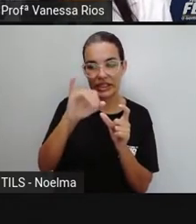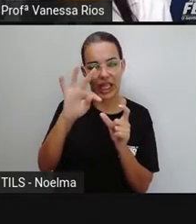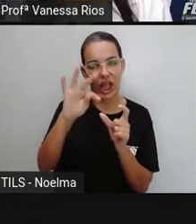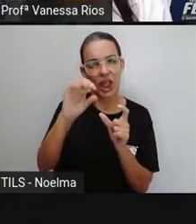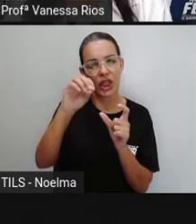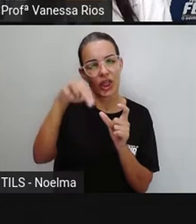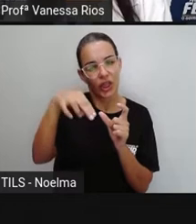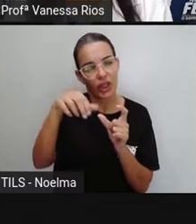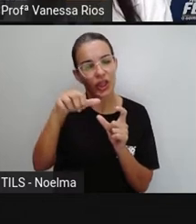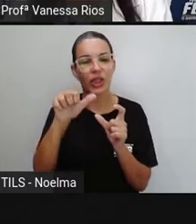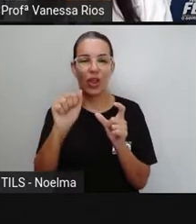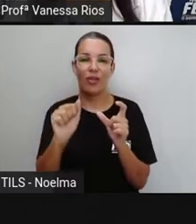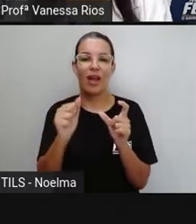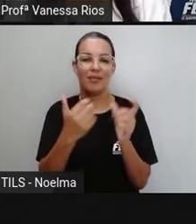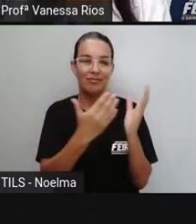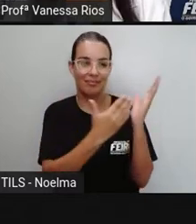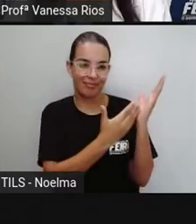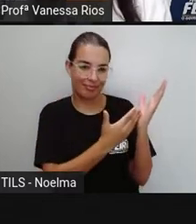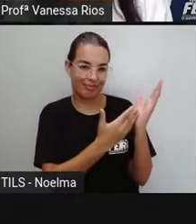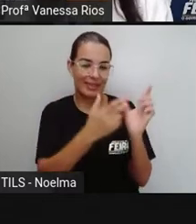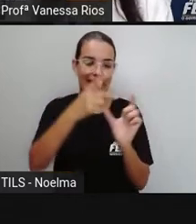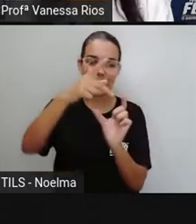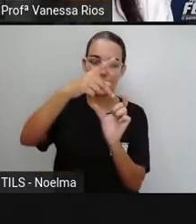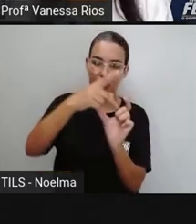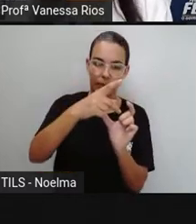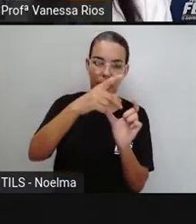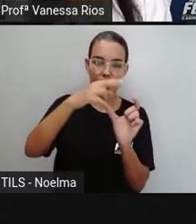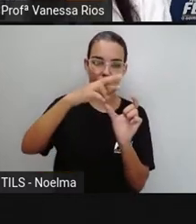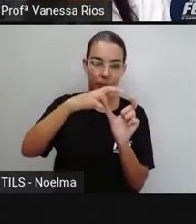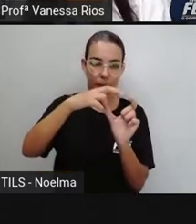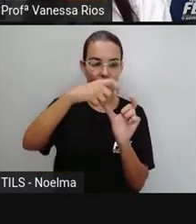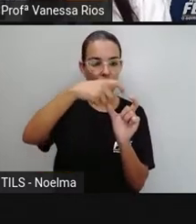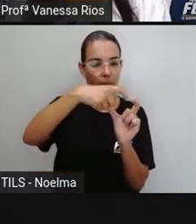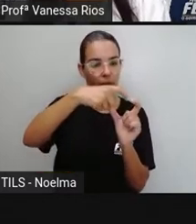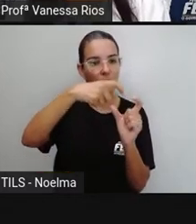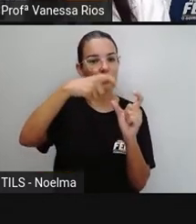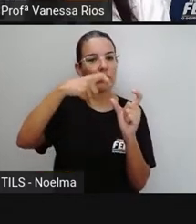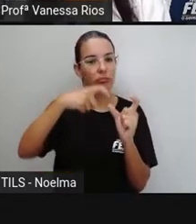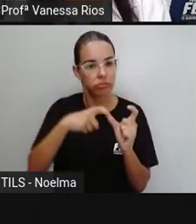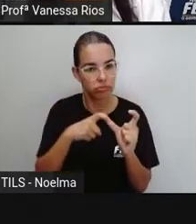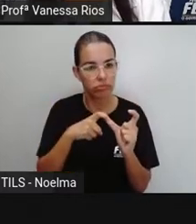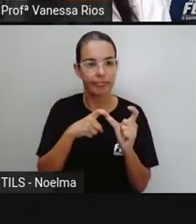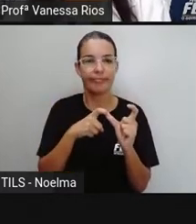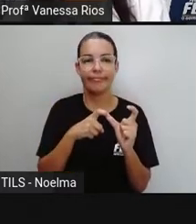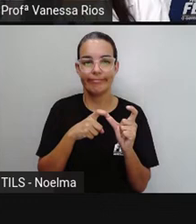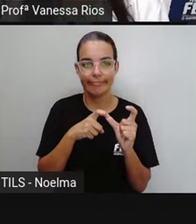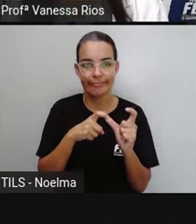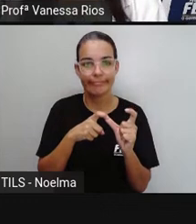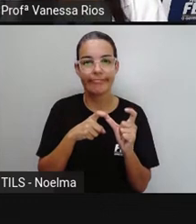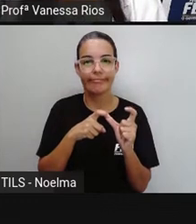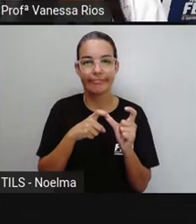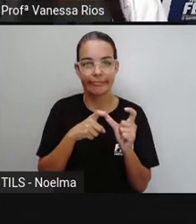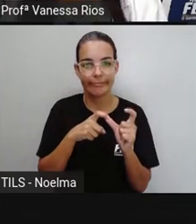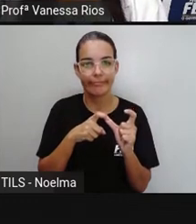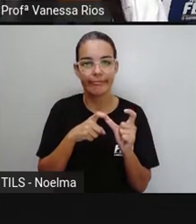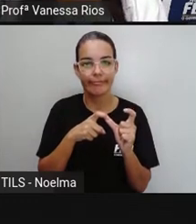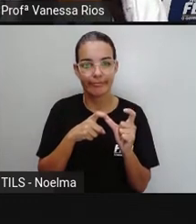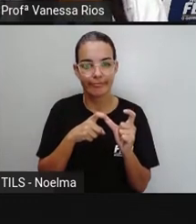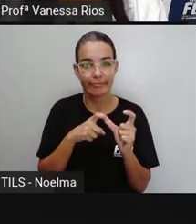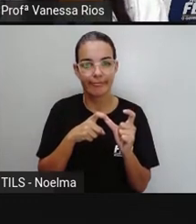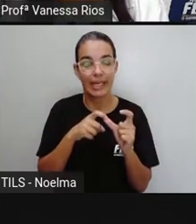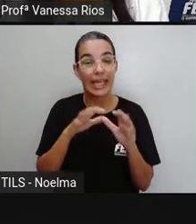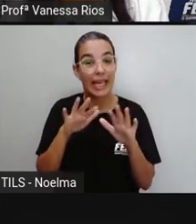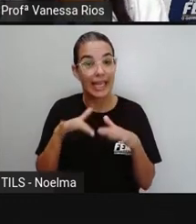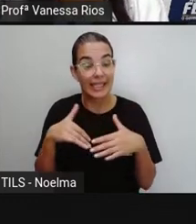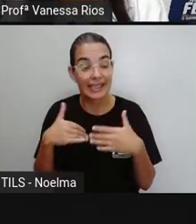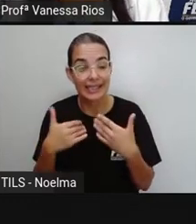palavras que possuem, né, essa posição de sílaba tônica são chamadas de proparoxítonas.